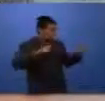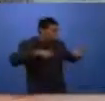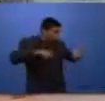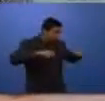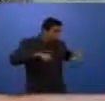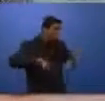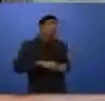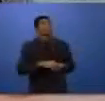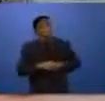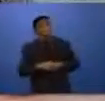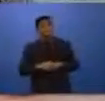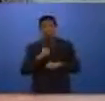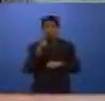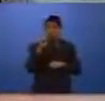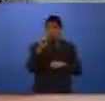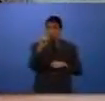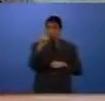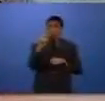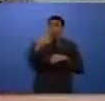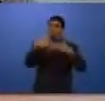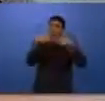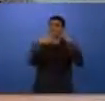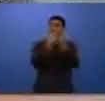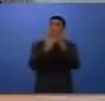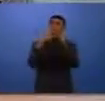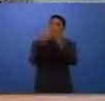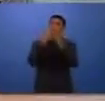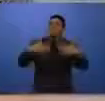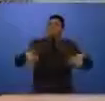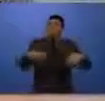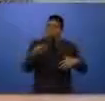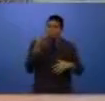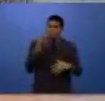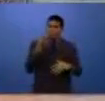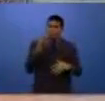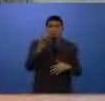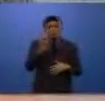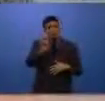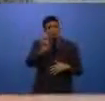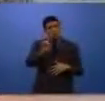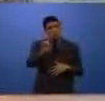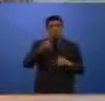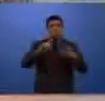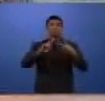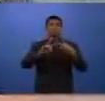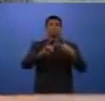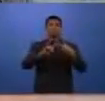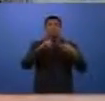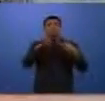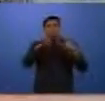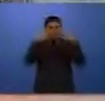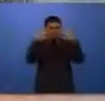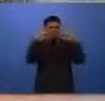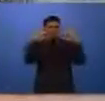com que o programa atendesse não somente às denúncias contra o tráfico de drogas, mas também outros tipos de denúncias, como denúncias contra a violência infantil